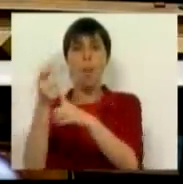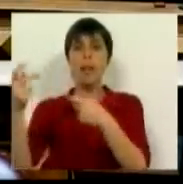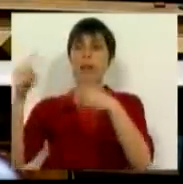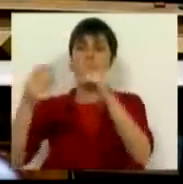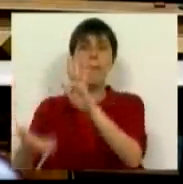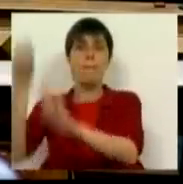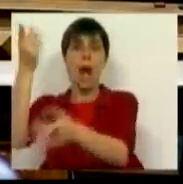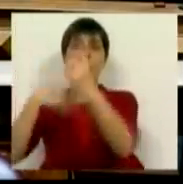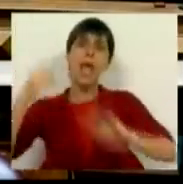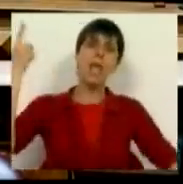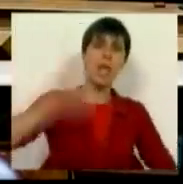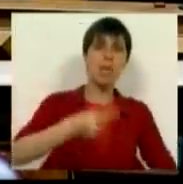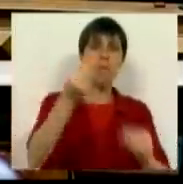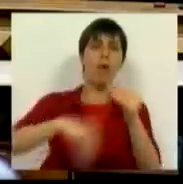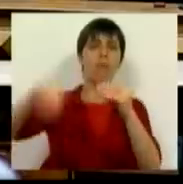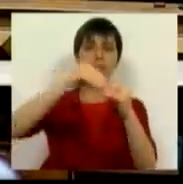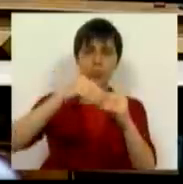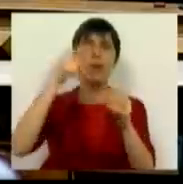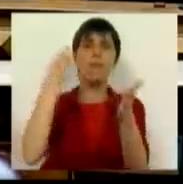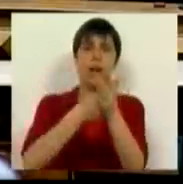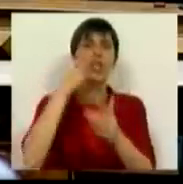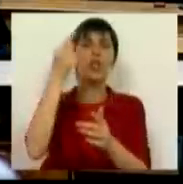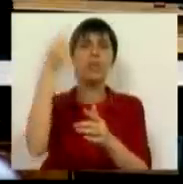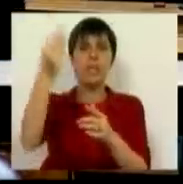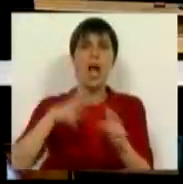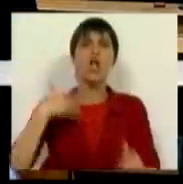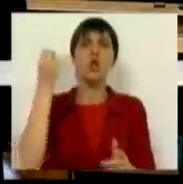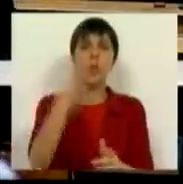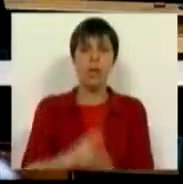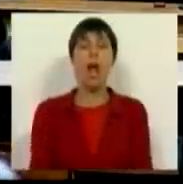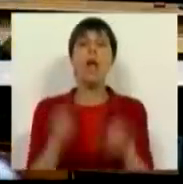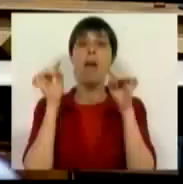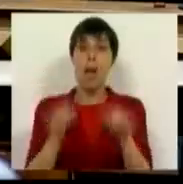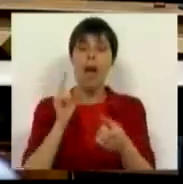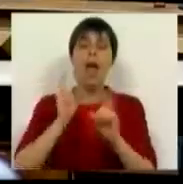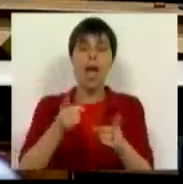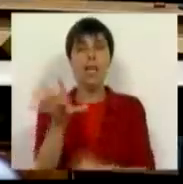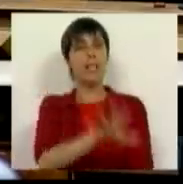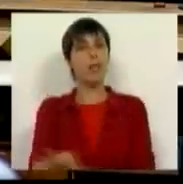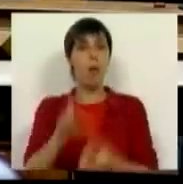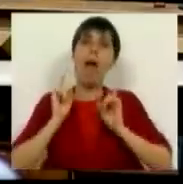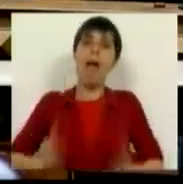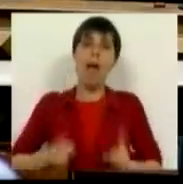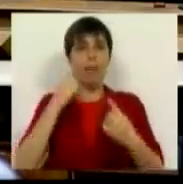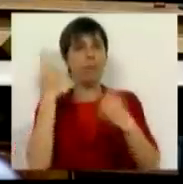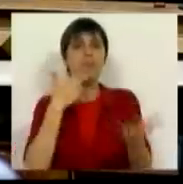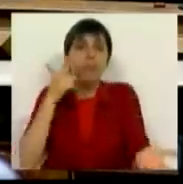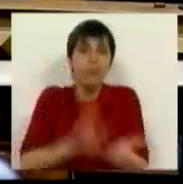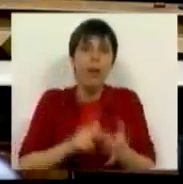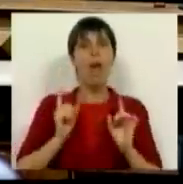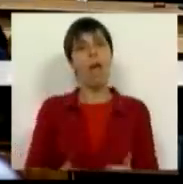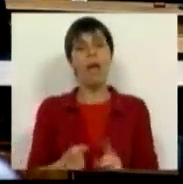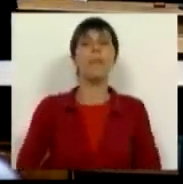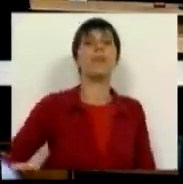carga fiscal e impõem a contribuição especial de solidariedade. Este é que é o panorama, esta é que é a verdade.